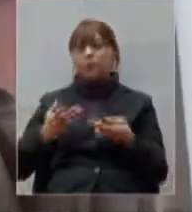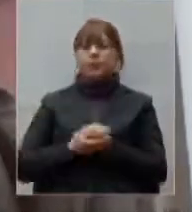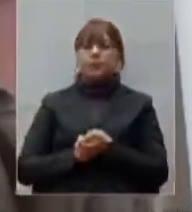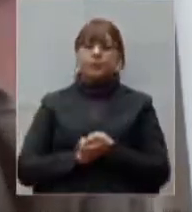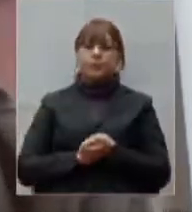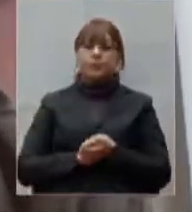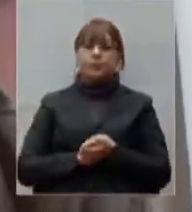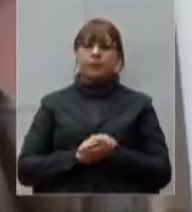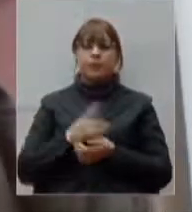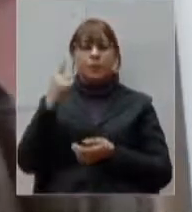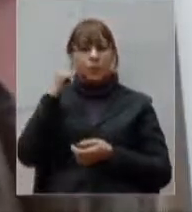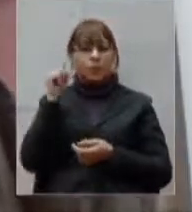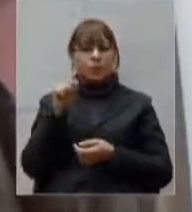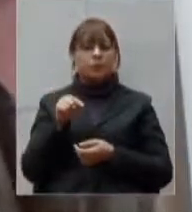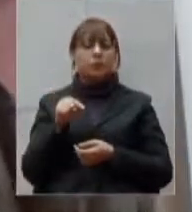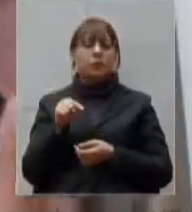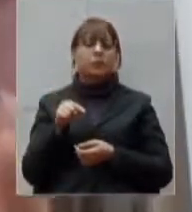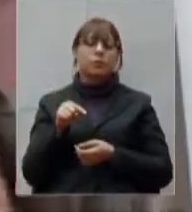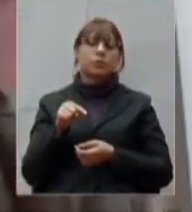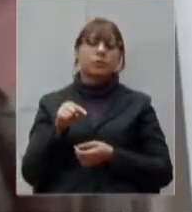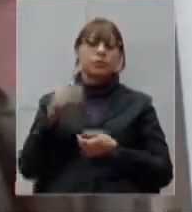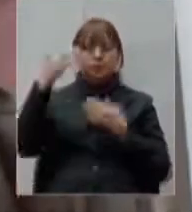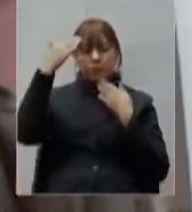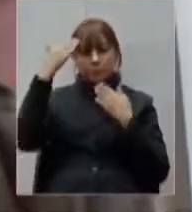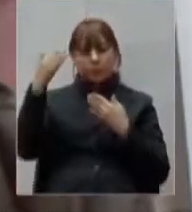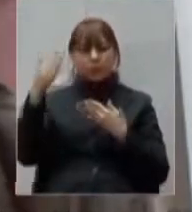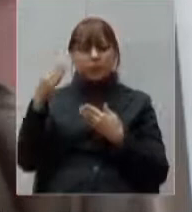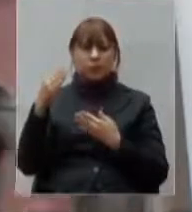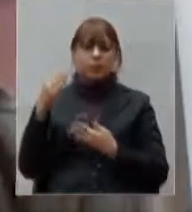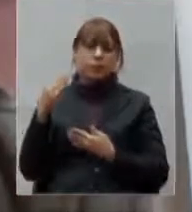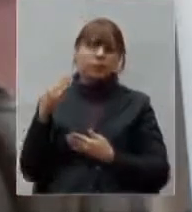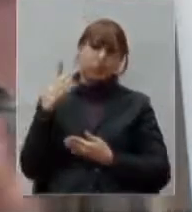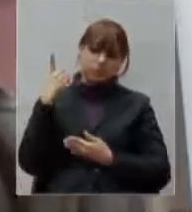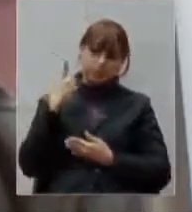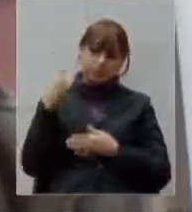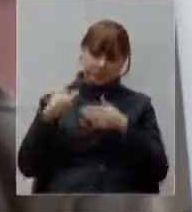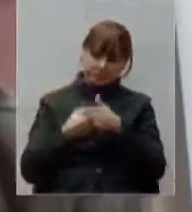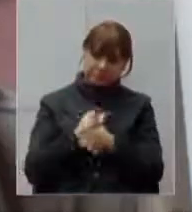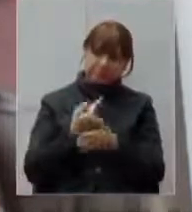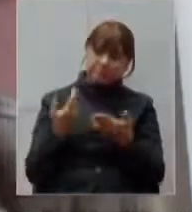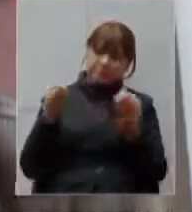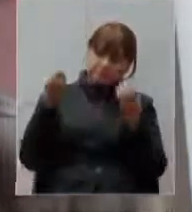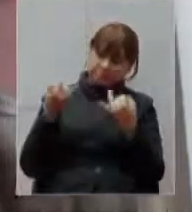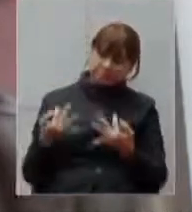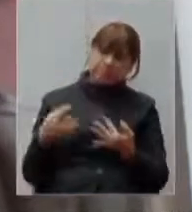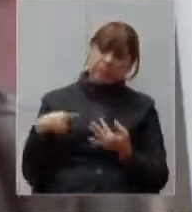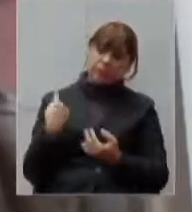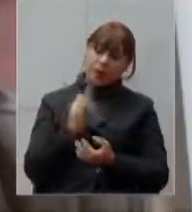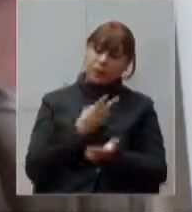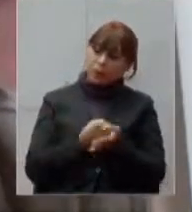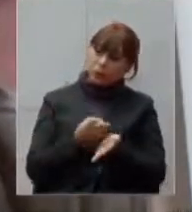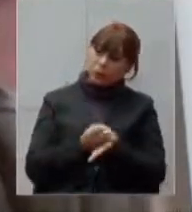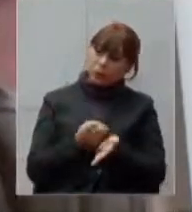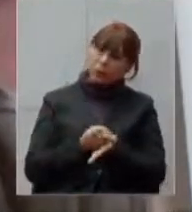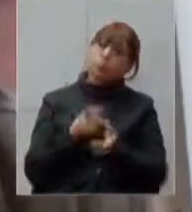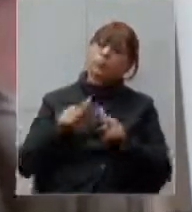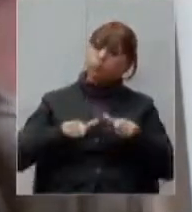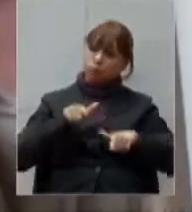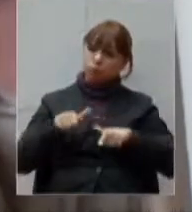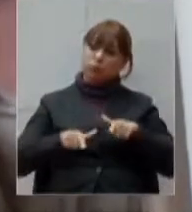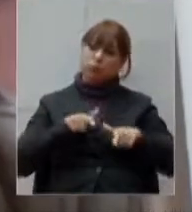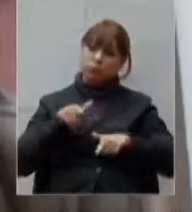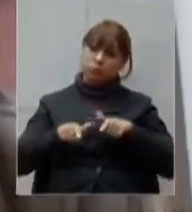ótica deputado Fernando Pacheco agradecendo a sua pergunta para o esclarecimento é que nós continuamos trabalhando